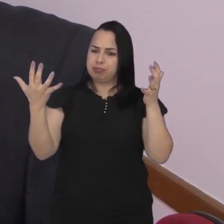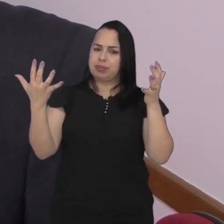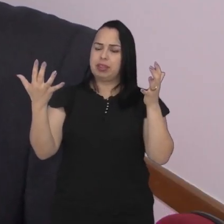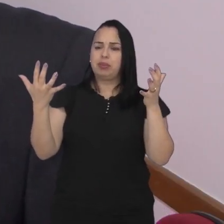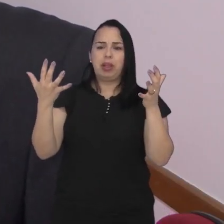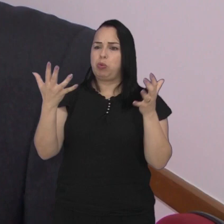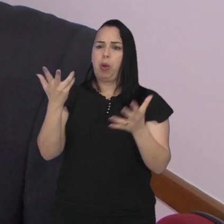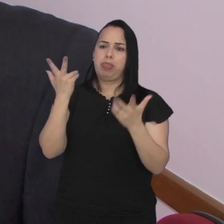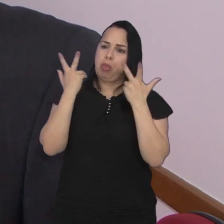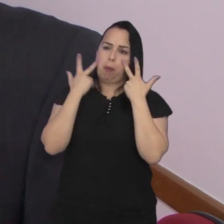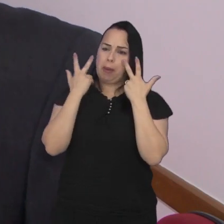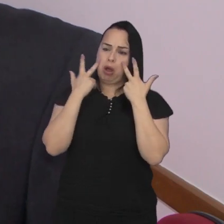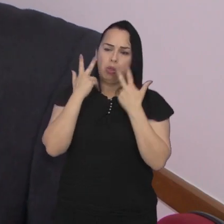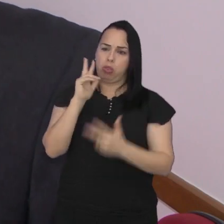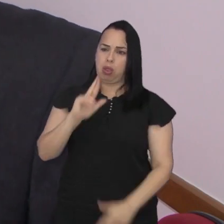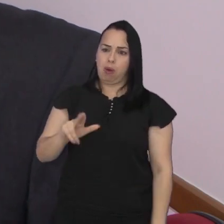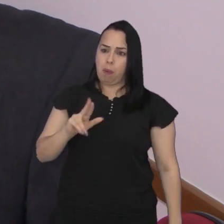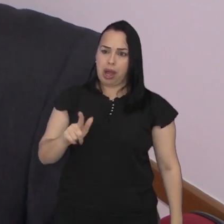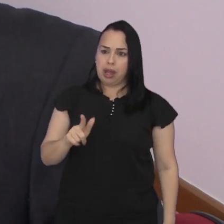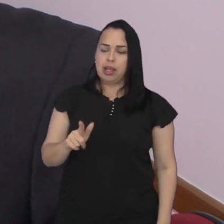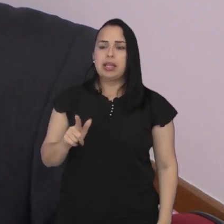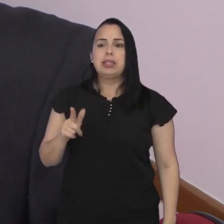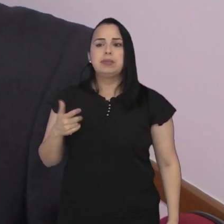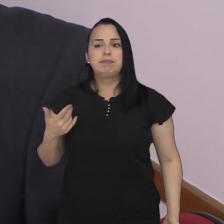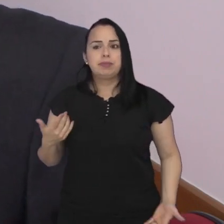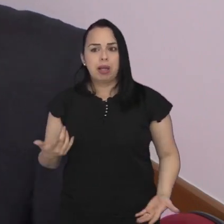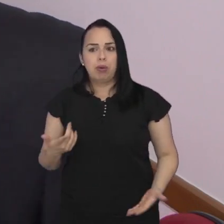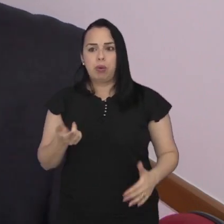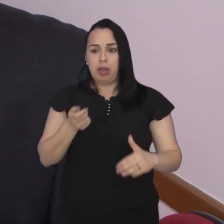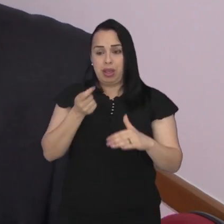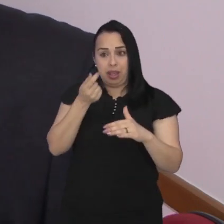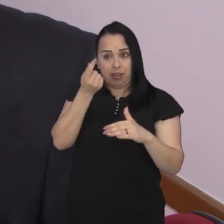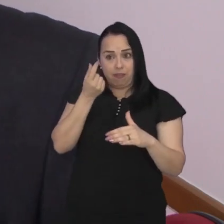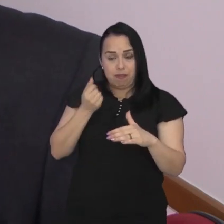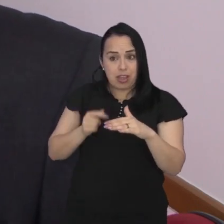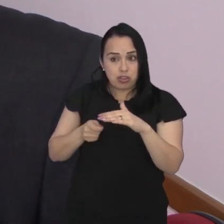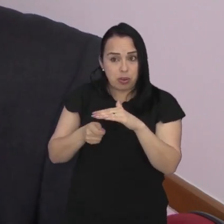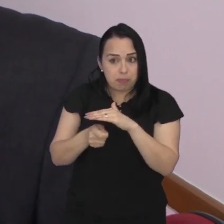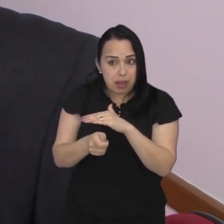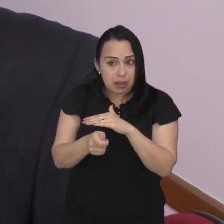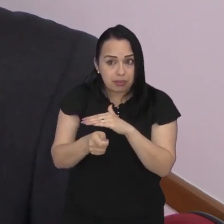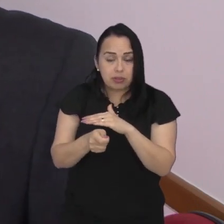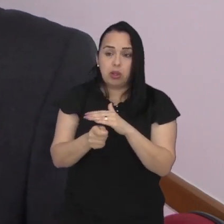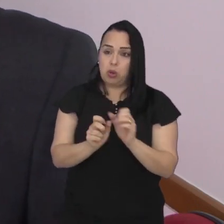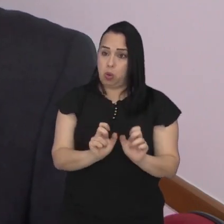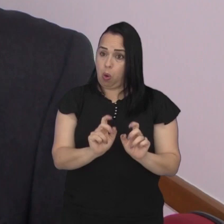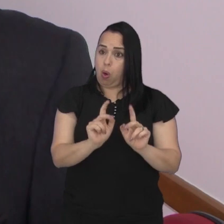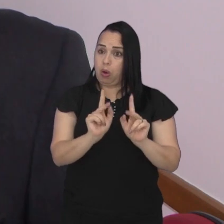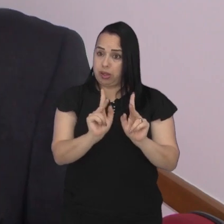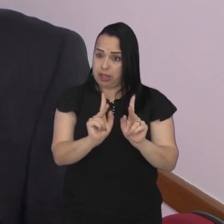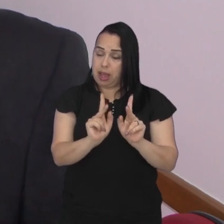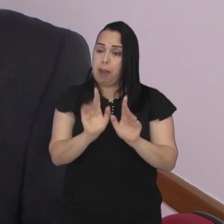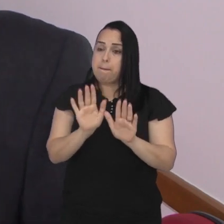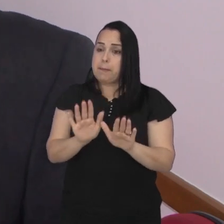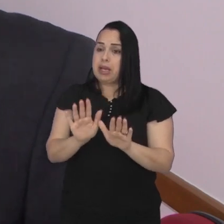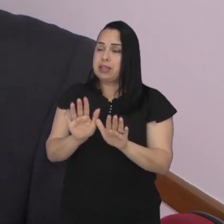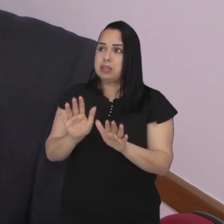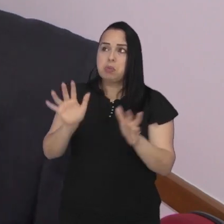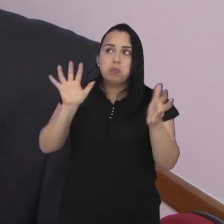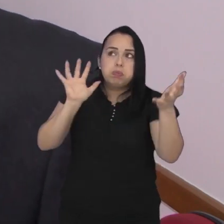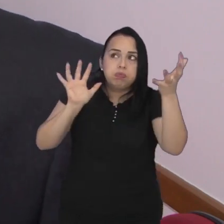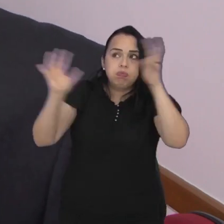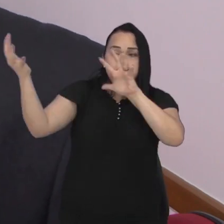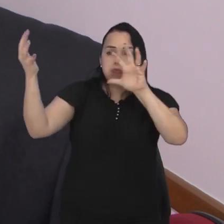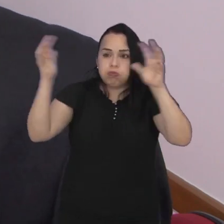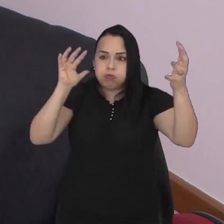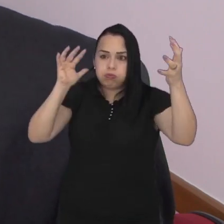dizer assim, da curva. Então, o investimento, de certa forma, supriu parte, mas